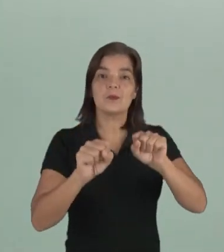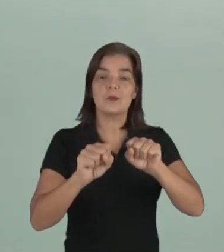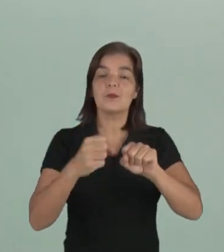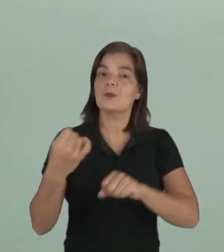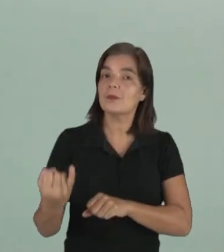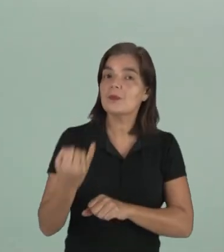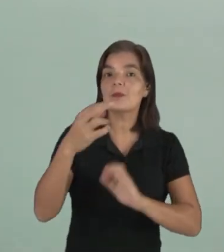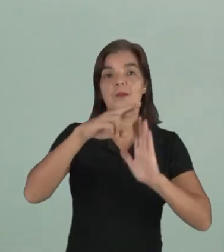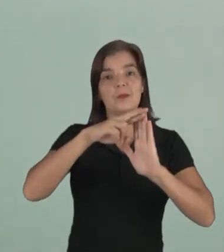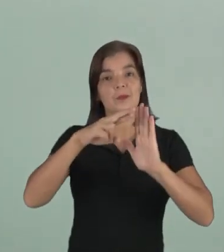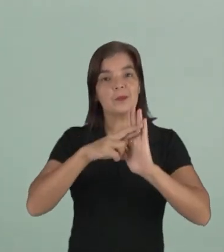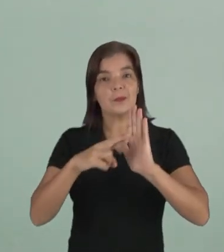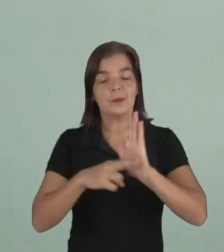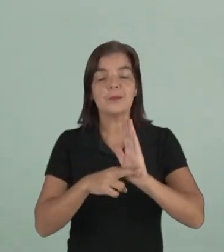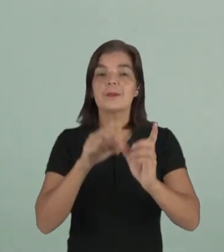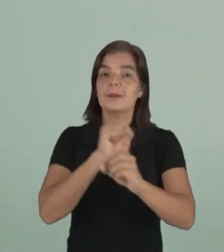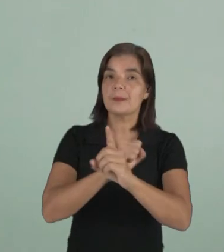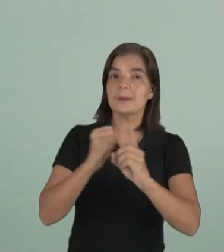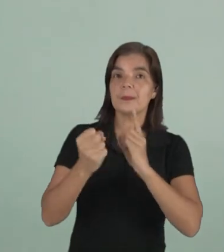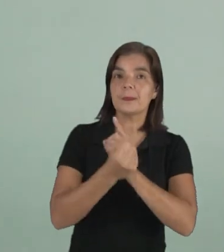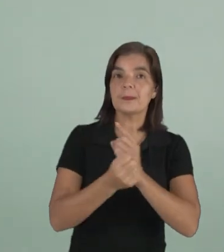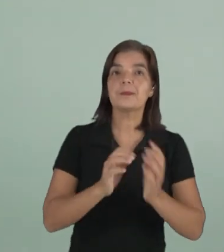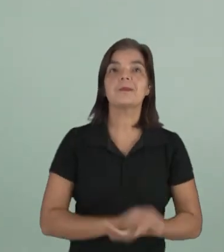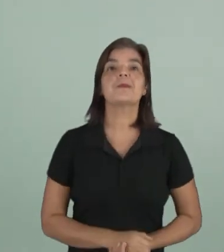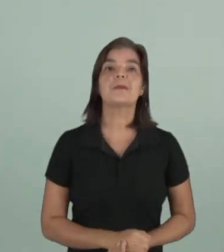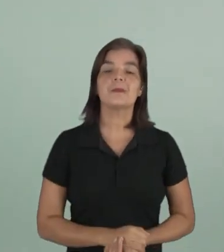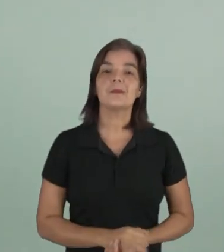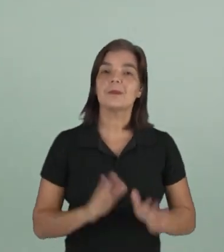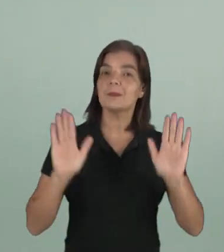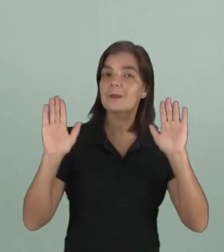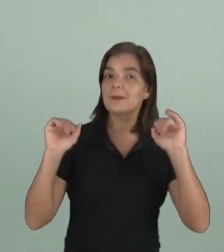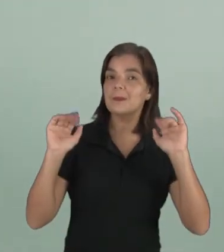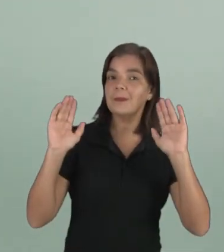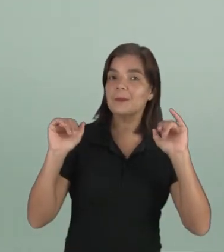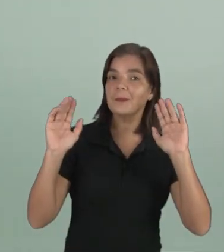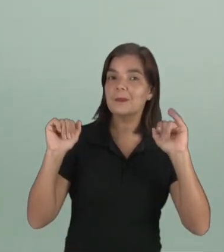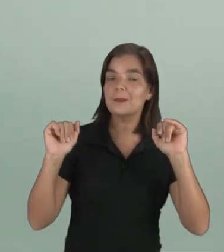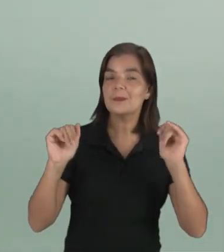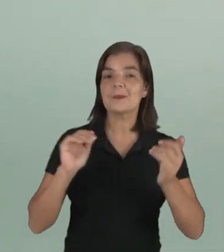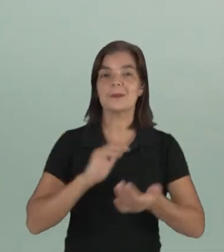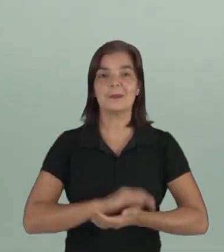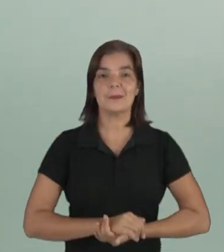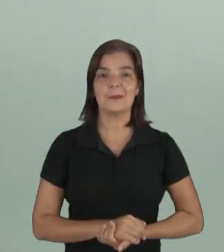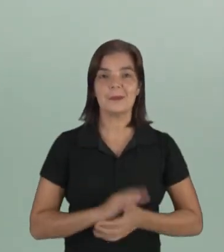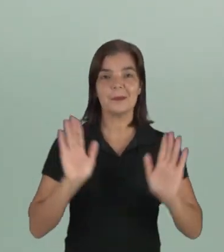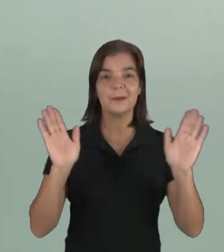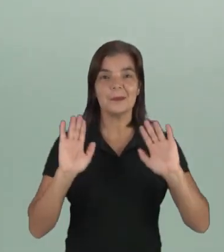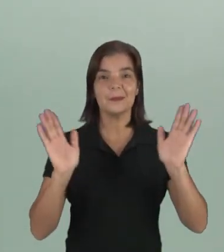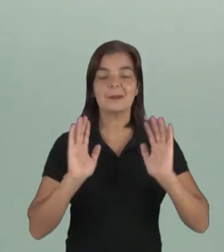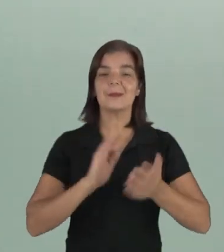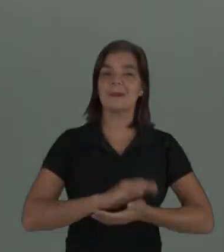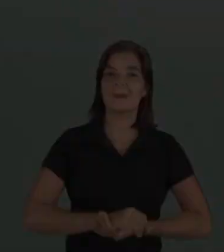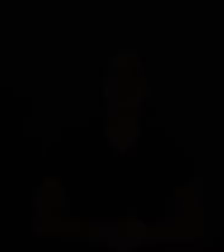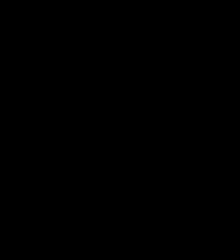privilégio dela no meio social, tá bom? Até a próxima, ficamos por aqui. Tchau!